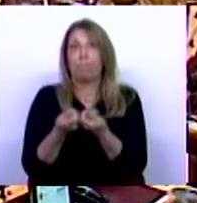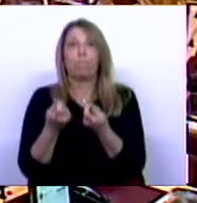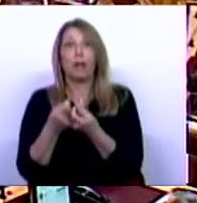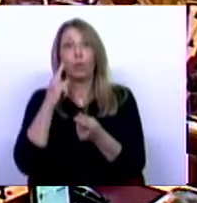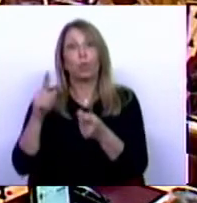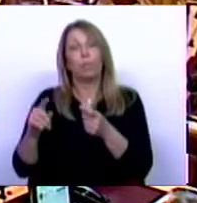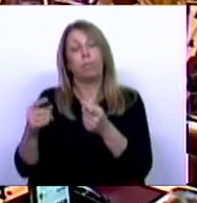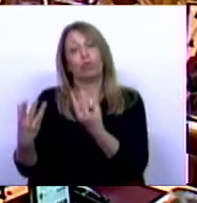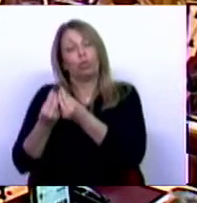Muito obrigado, Sr. Sr. Estado de Estado.